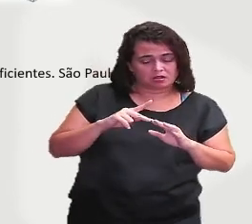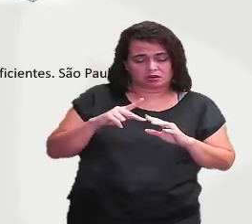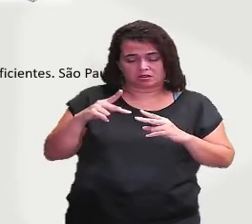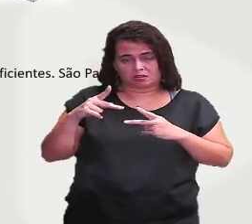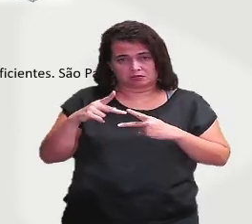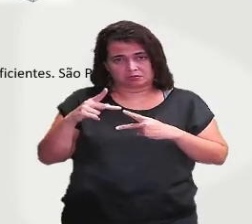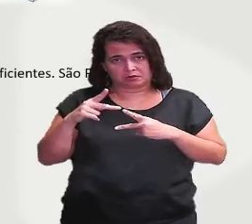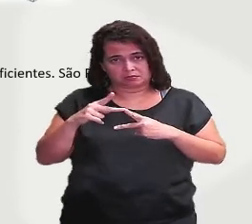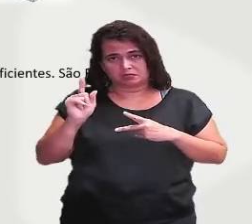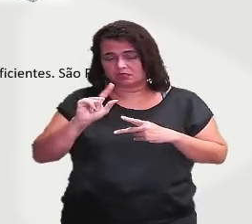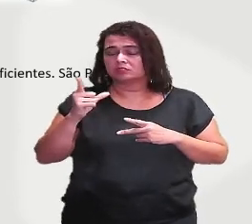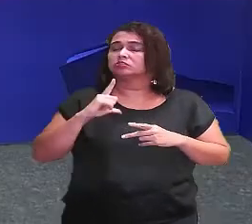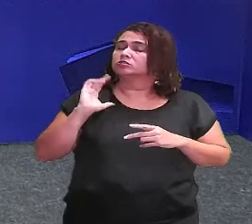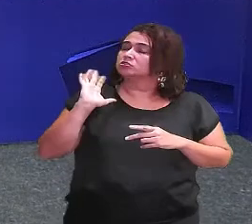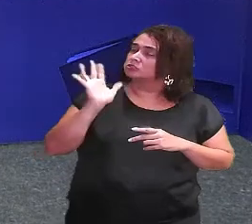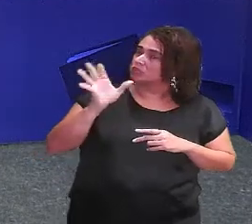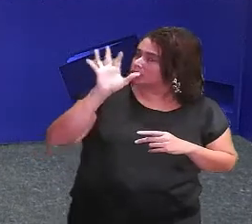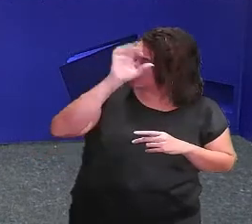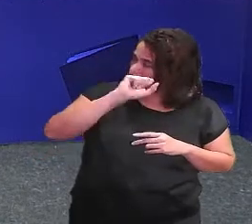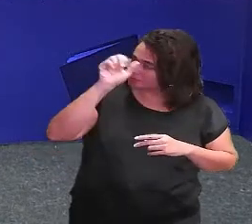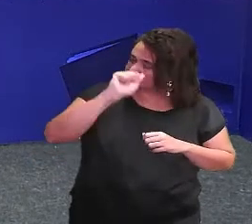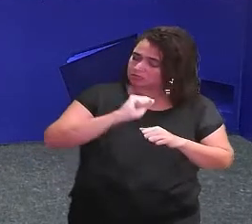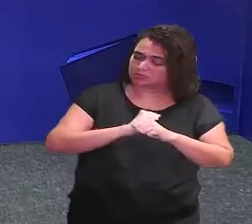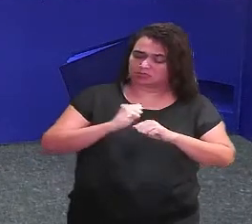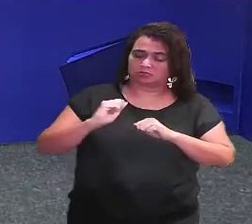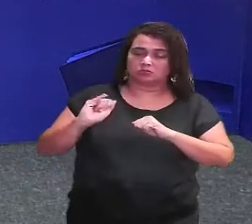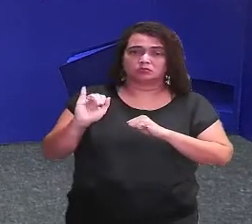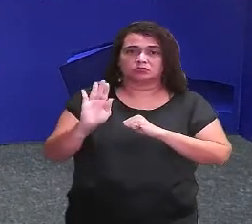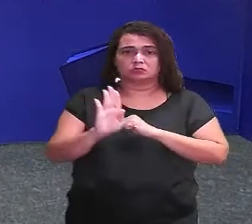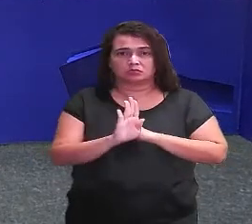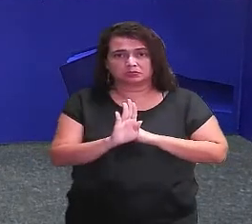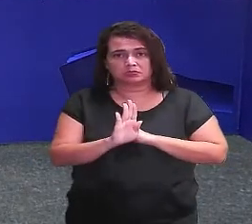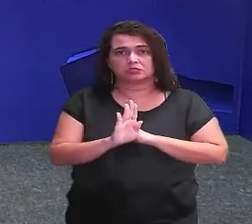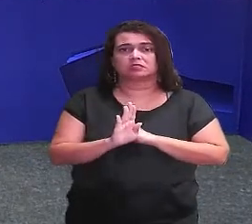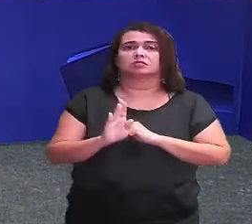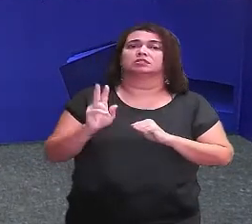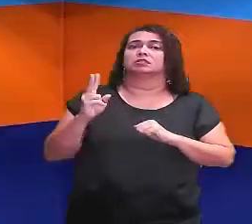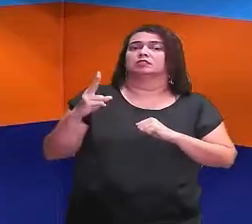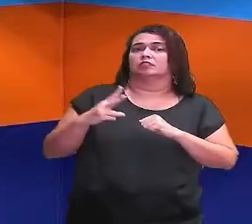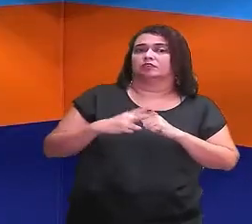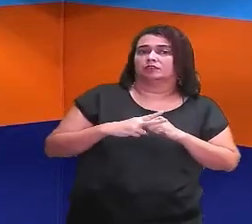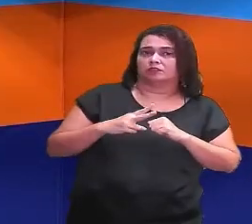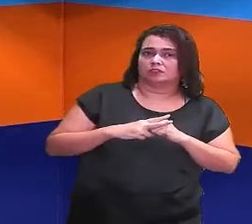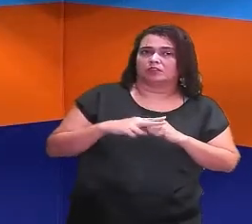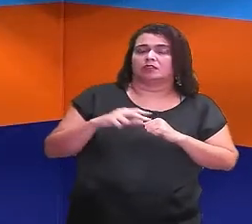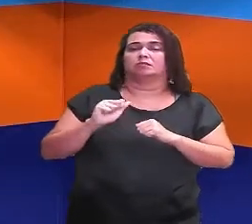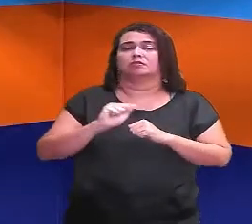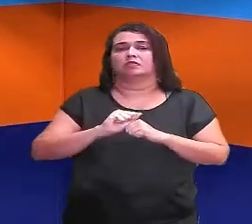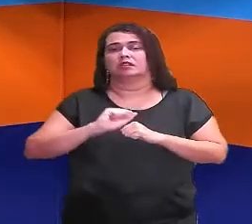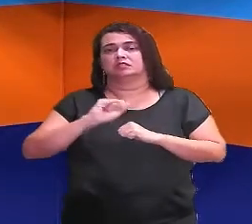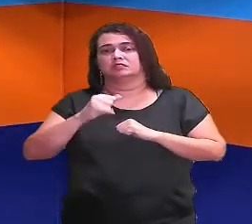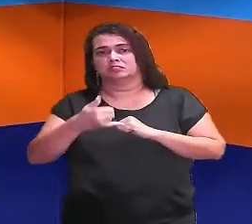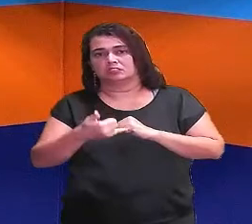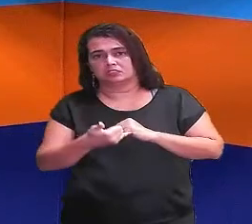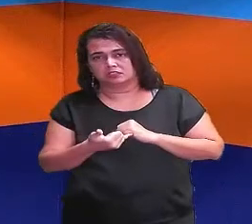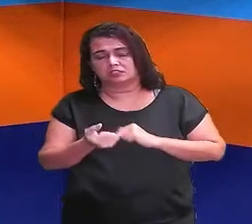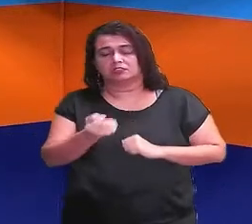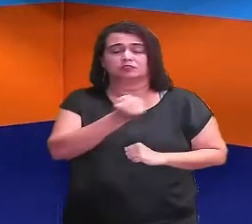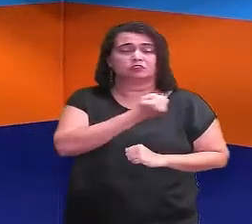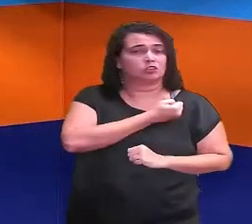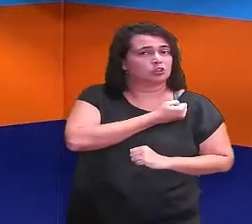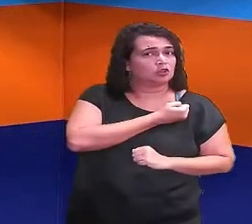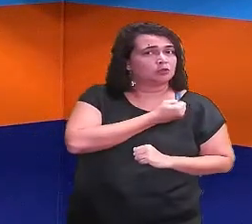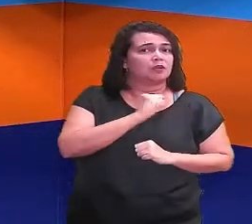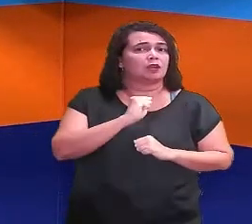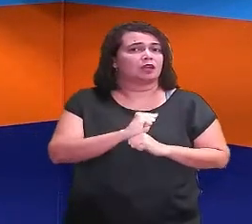substantivo. A gente já viu o verbo. Adjetivo. Foi? Adverbo. Numeral. Olha aí